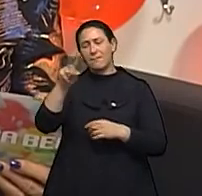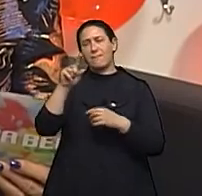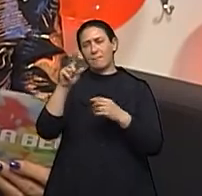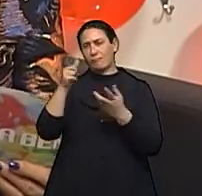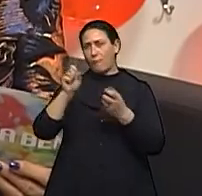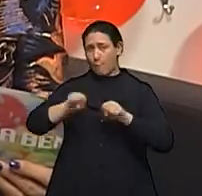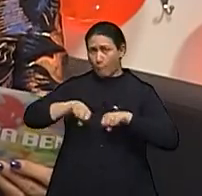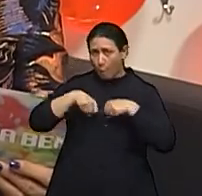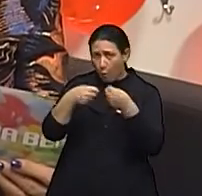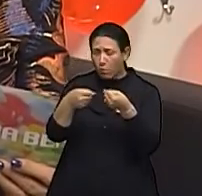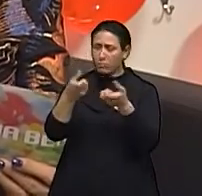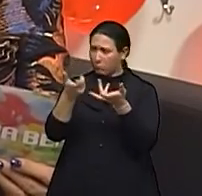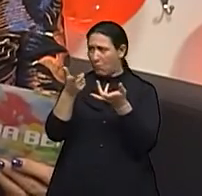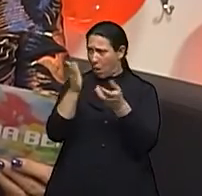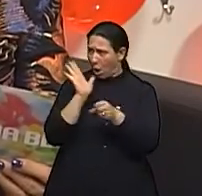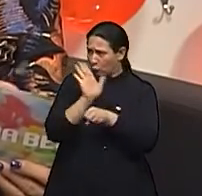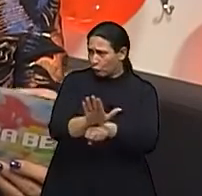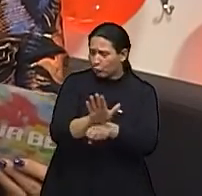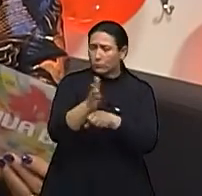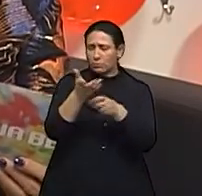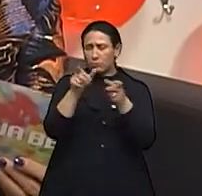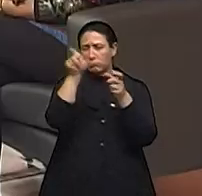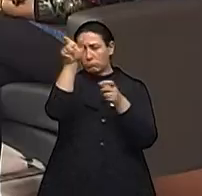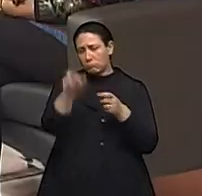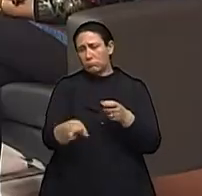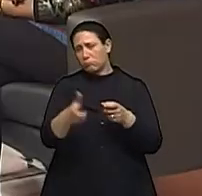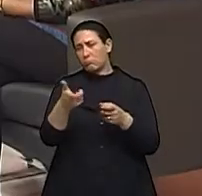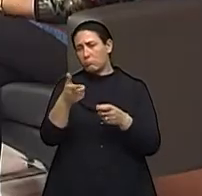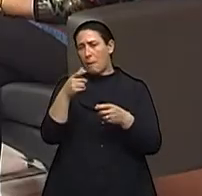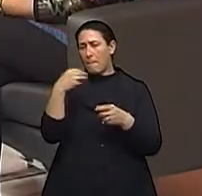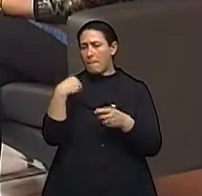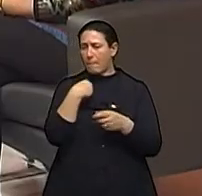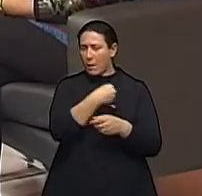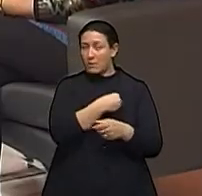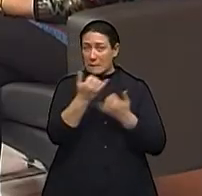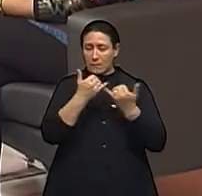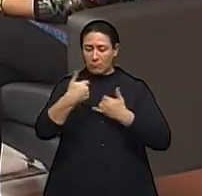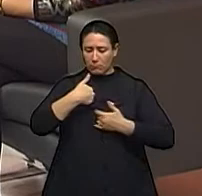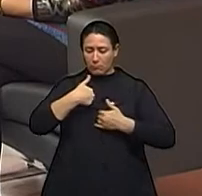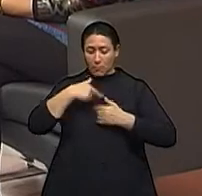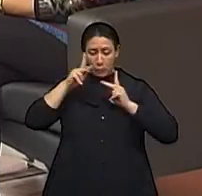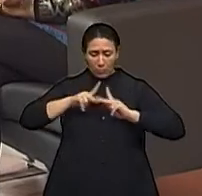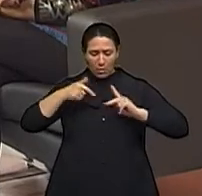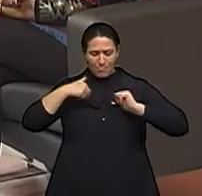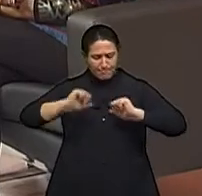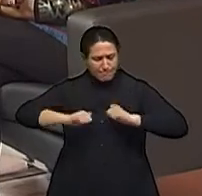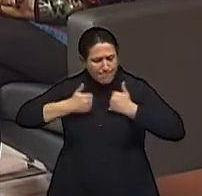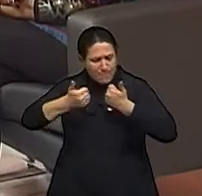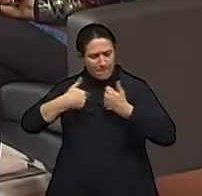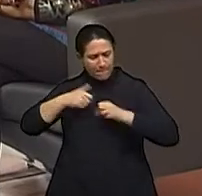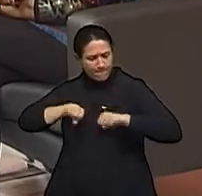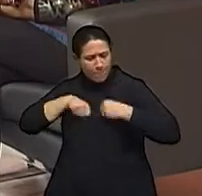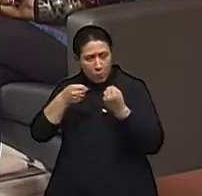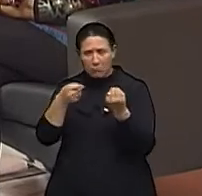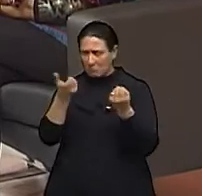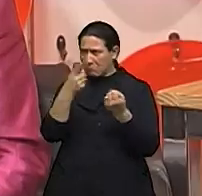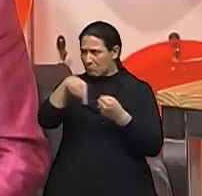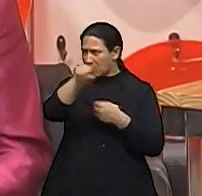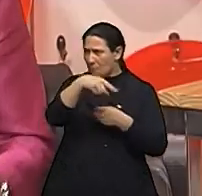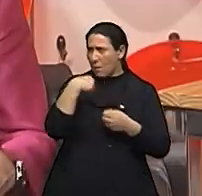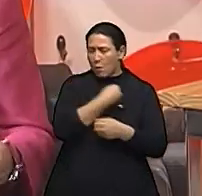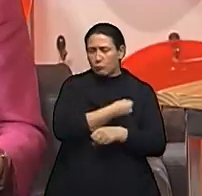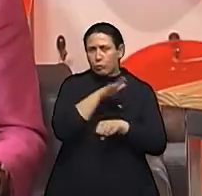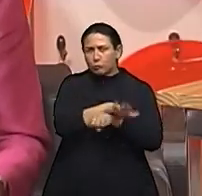sendo movida, ajuda o médico também? A pessoa se ajuda e ajuda o tratamento? Ajuda o médico? É fundamental.